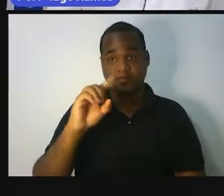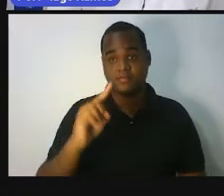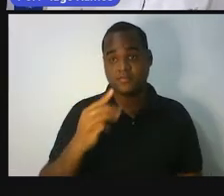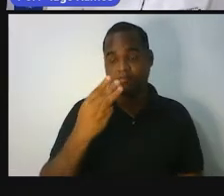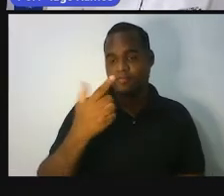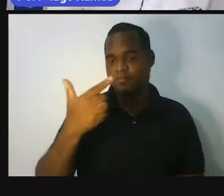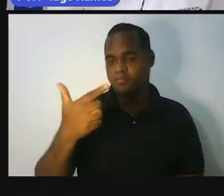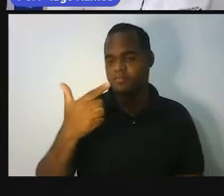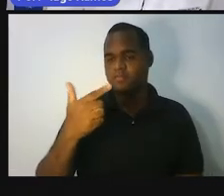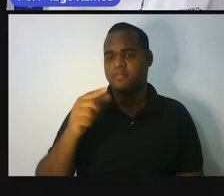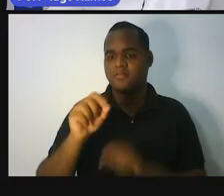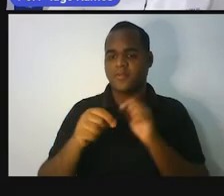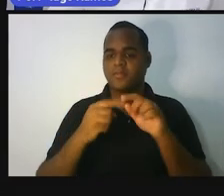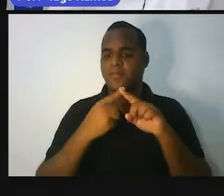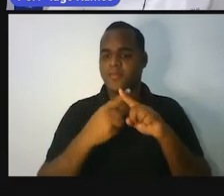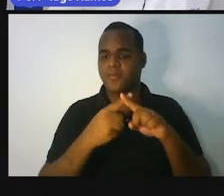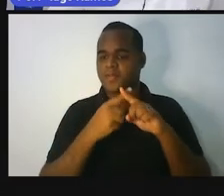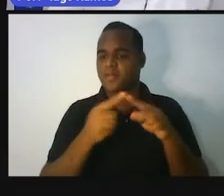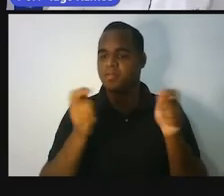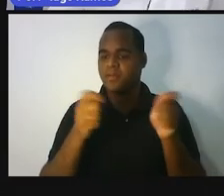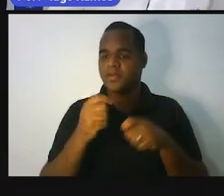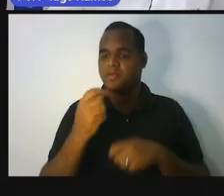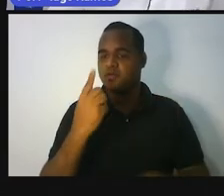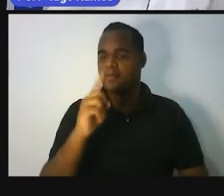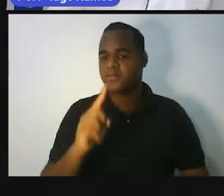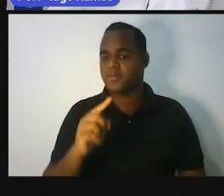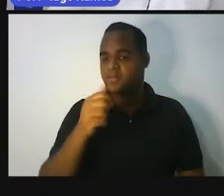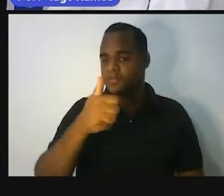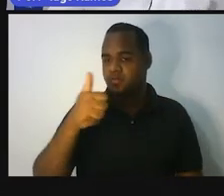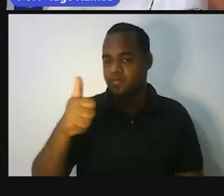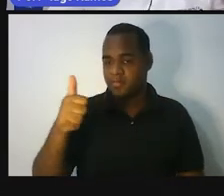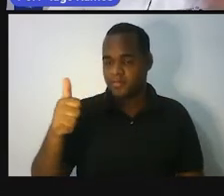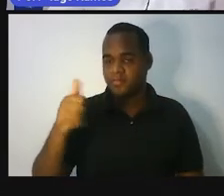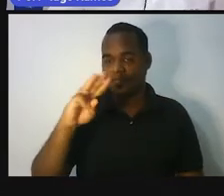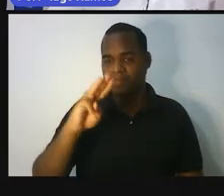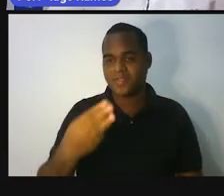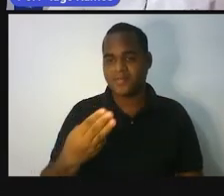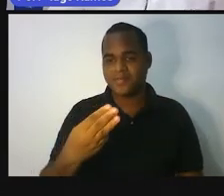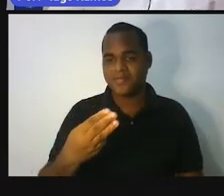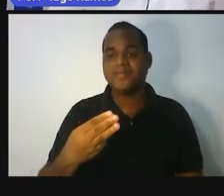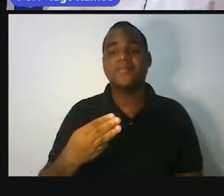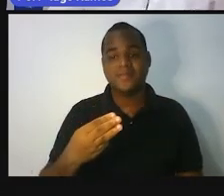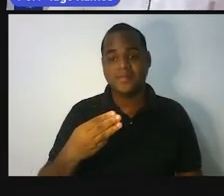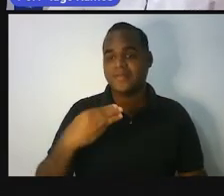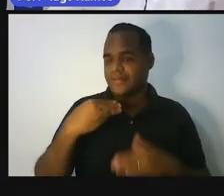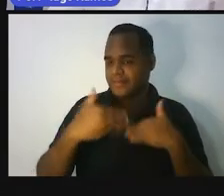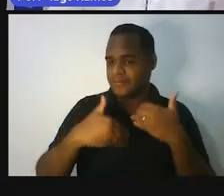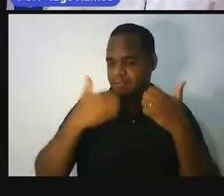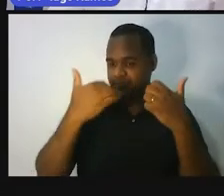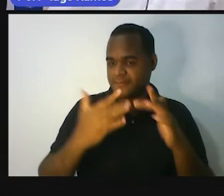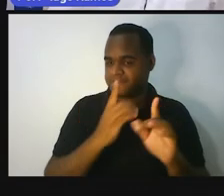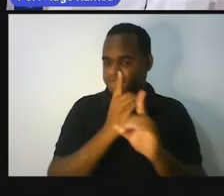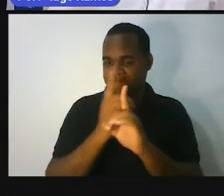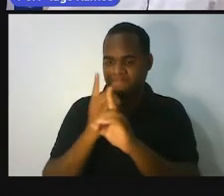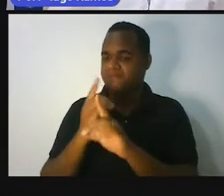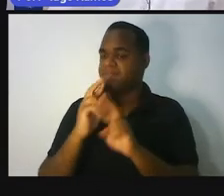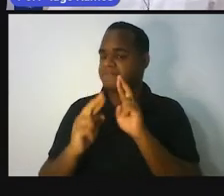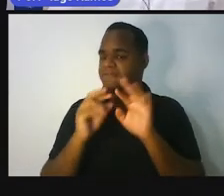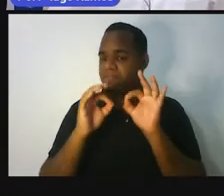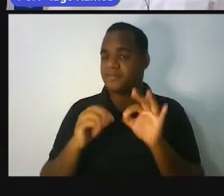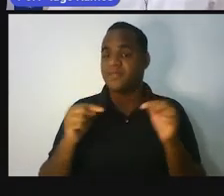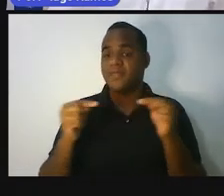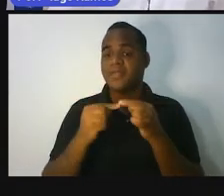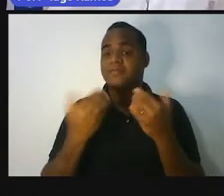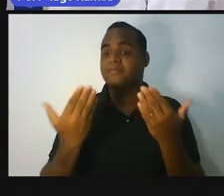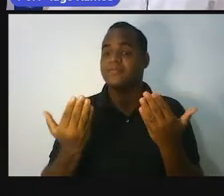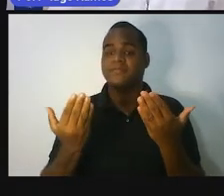e multiplicar por 1111. E aí, quando você achar o resultado, o resultado será esse.